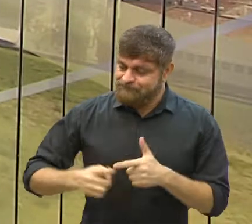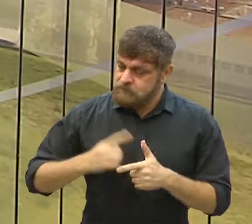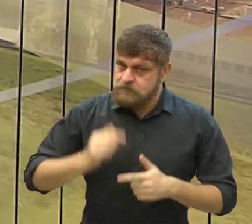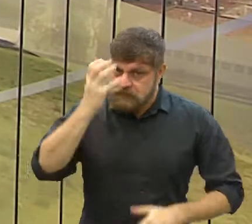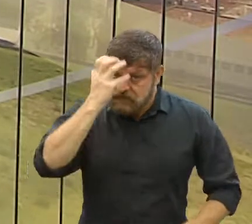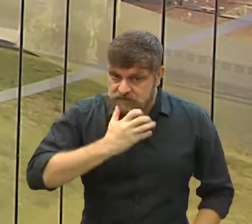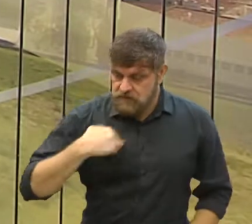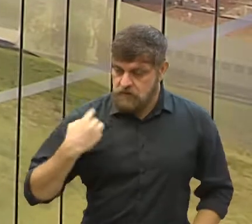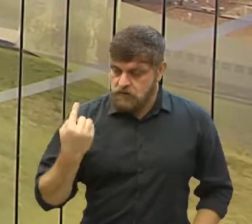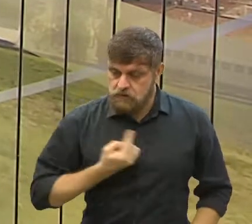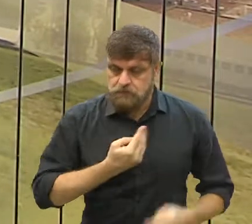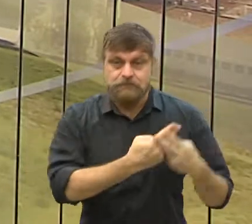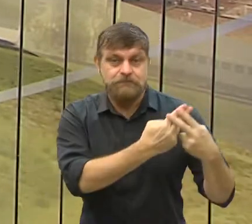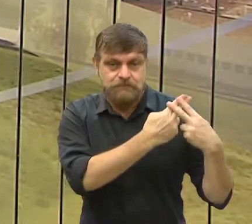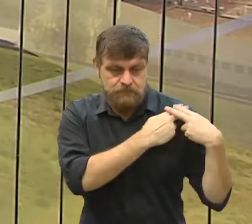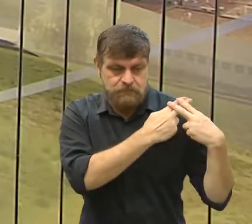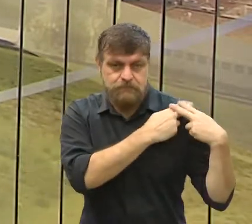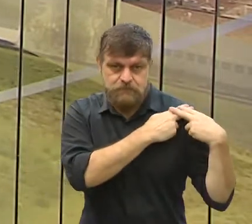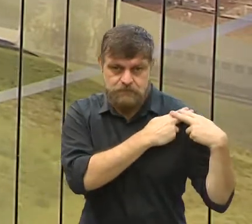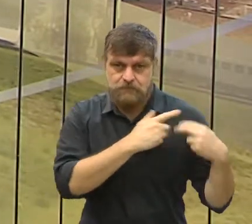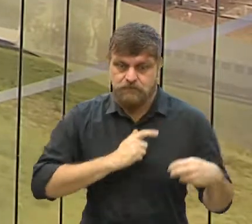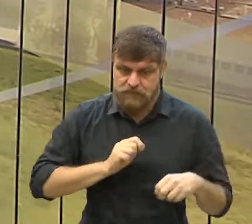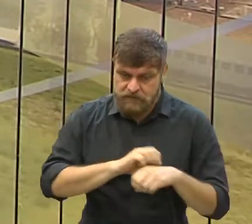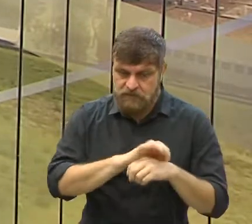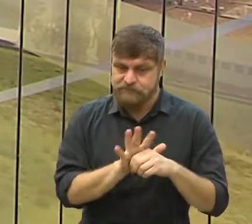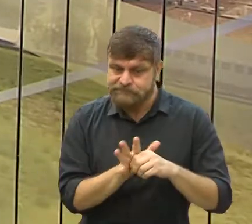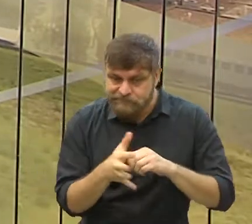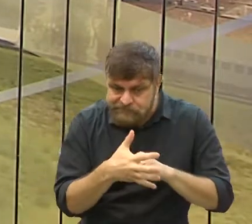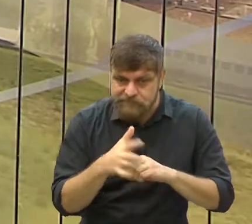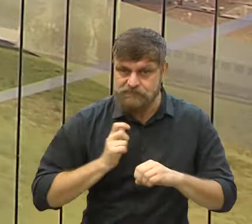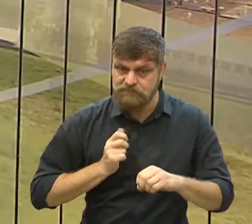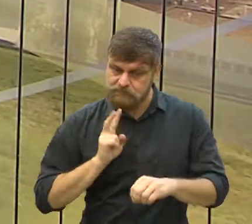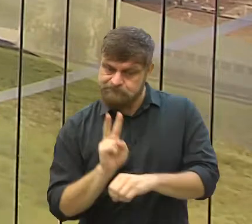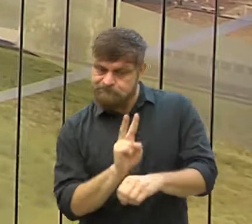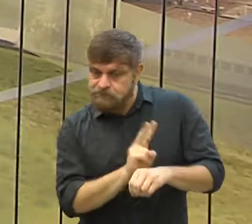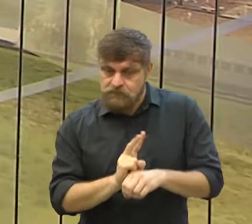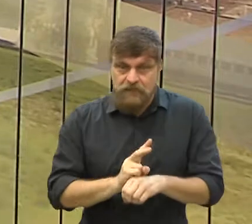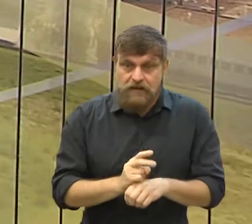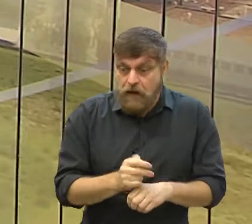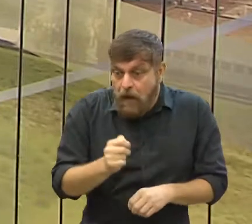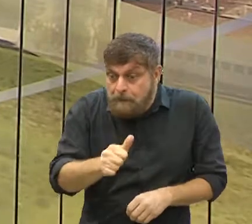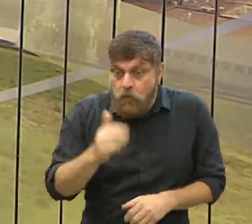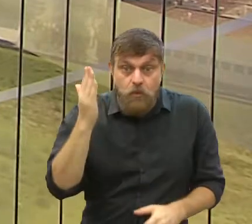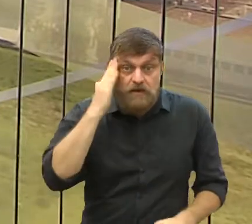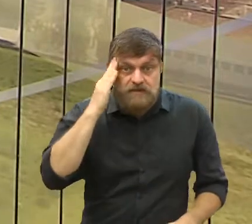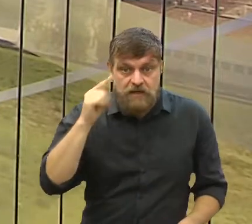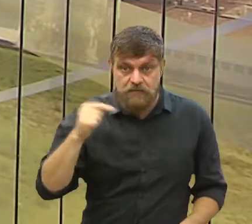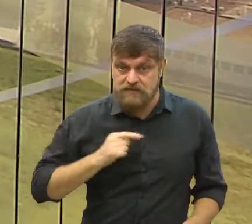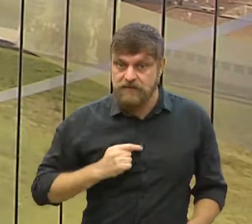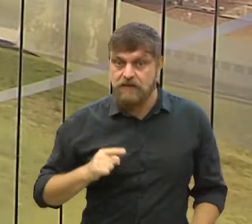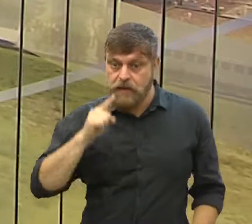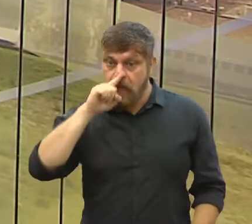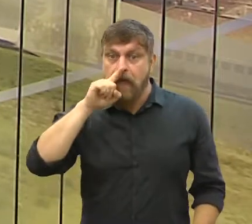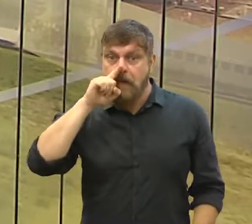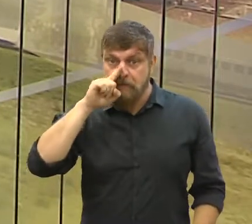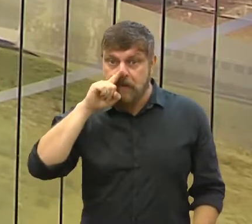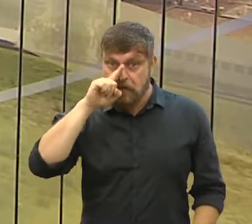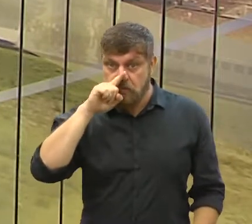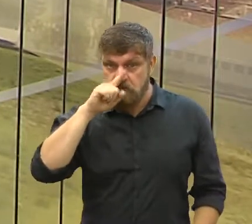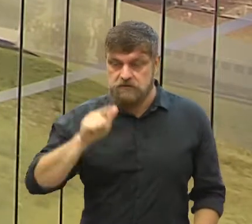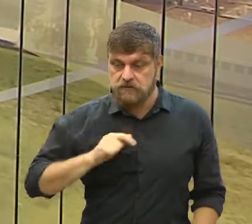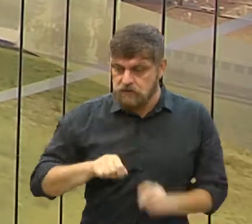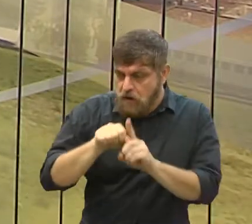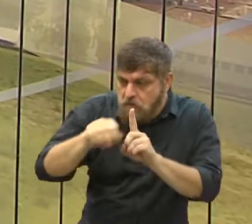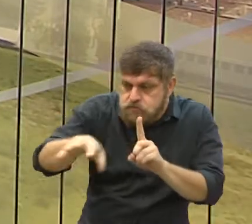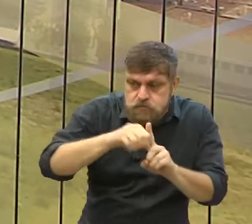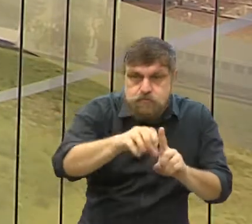muito crítico, nós temos que ter muita responsabilidade no trato dessa doença, que se sabe muito pouco dela, mas se sabe que ela é